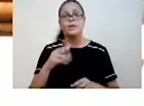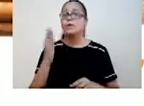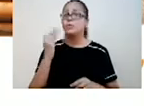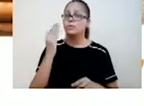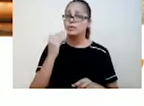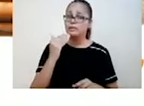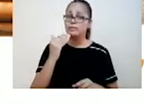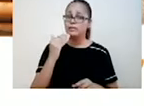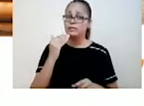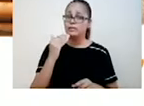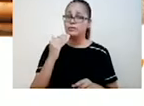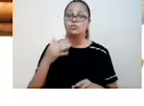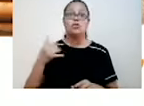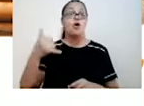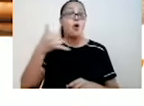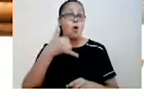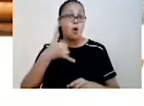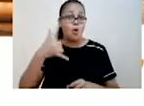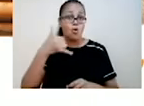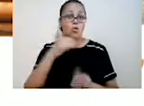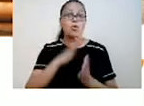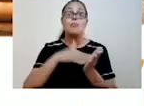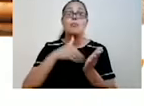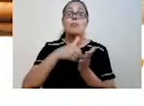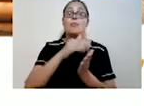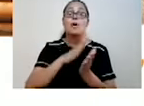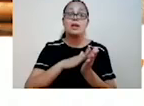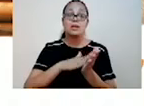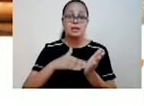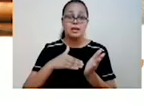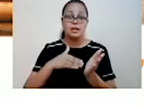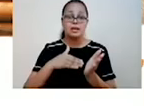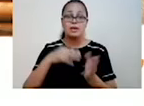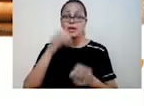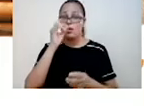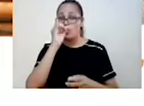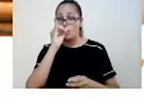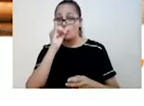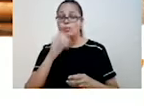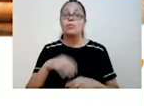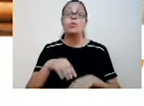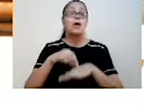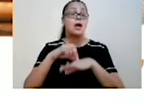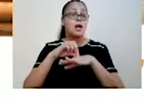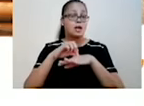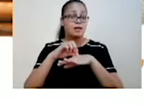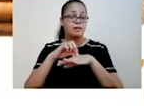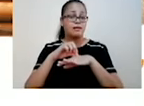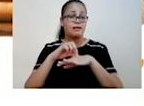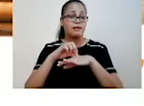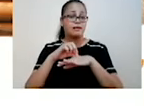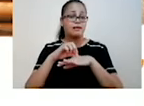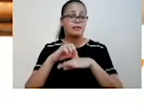por exemplo, em carnes. So, they are really important, but in a more balanced way. São realmente bem importantes, mas de uma